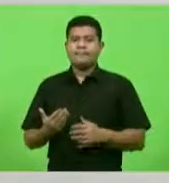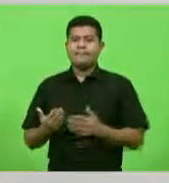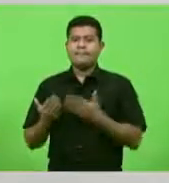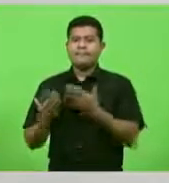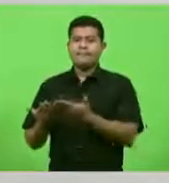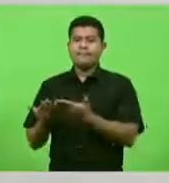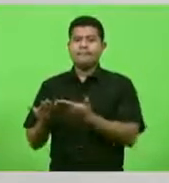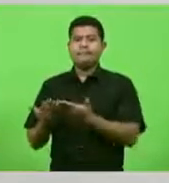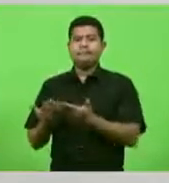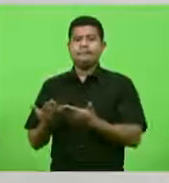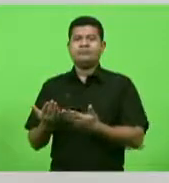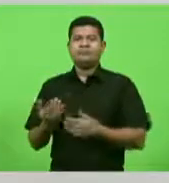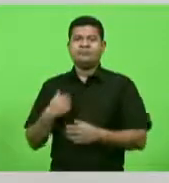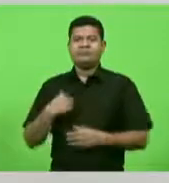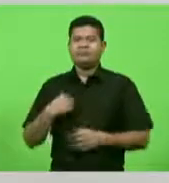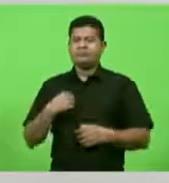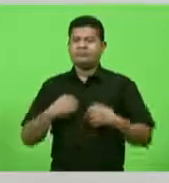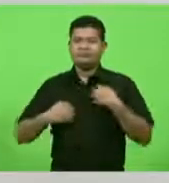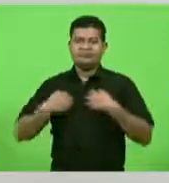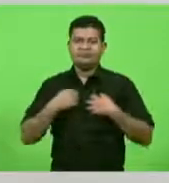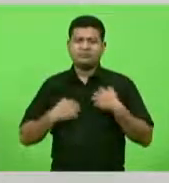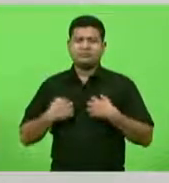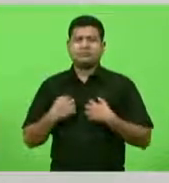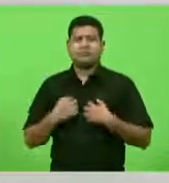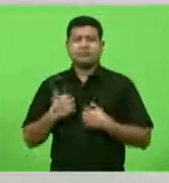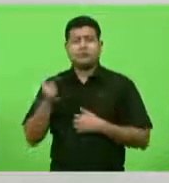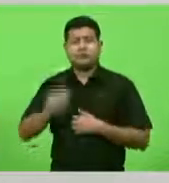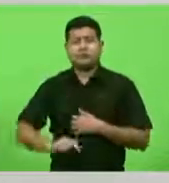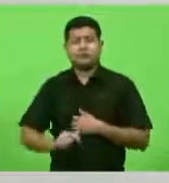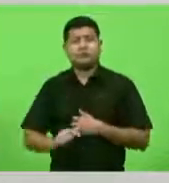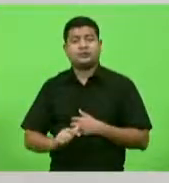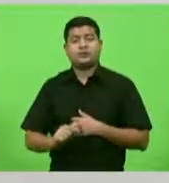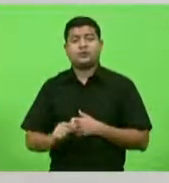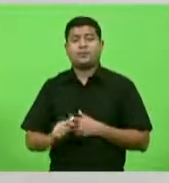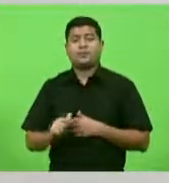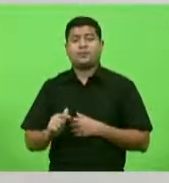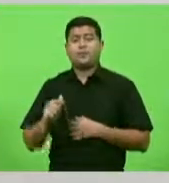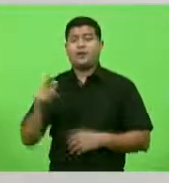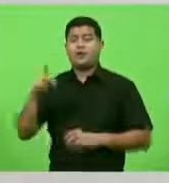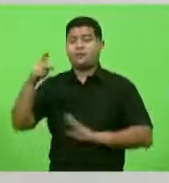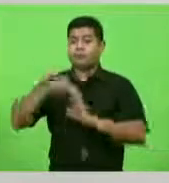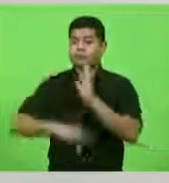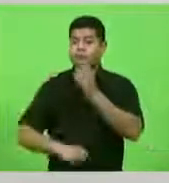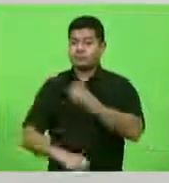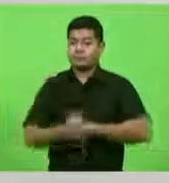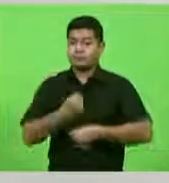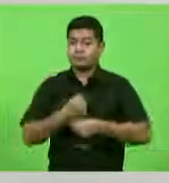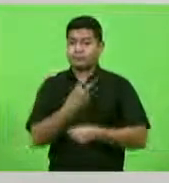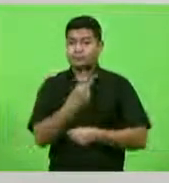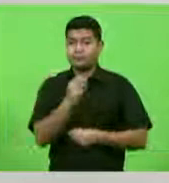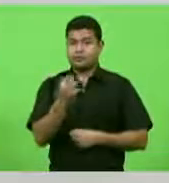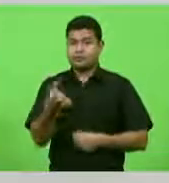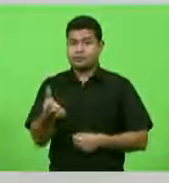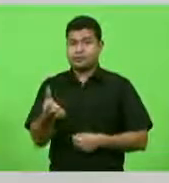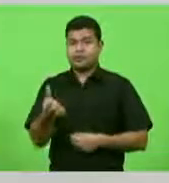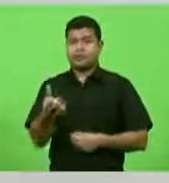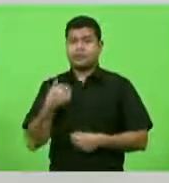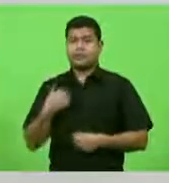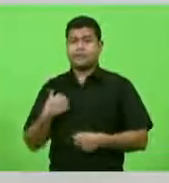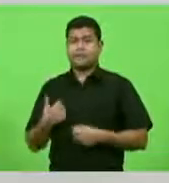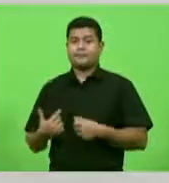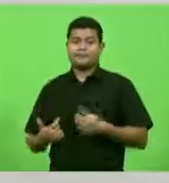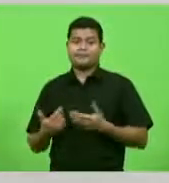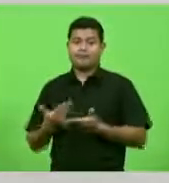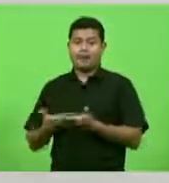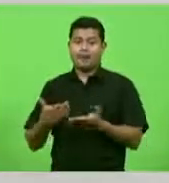ficamos frustrados, mais uma vez, por um projeto de 2006, não sair do papel, assim como tantas